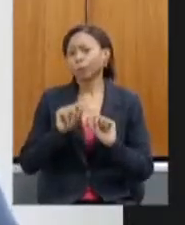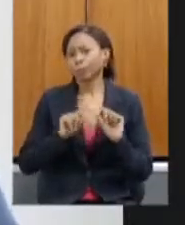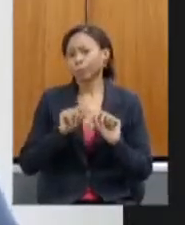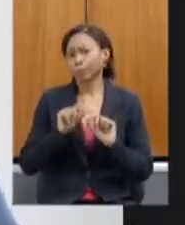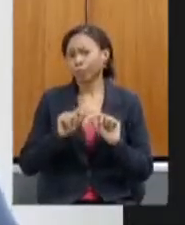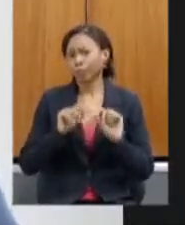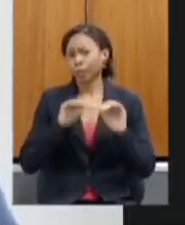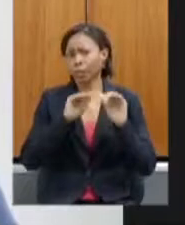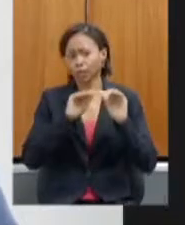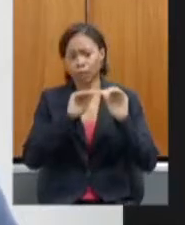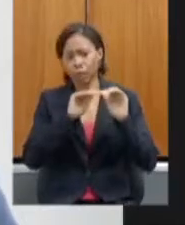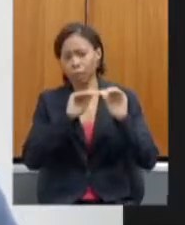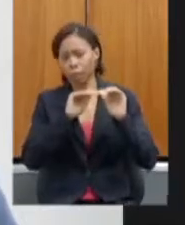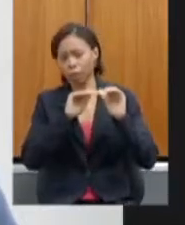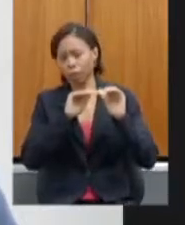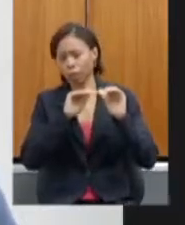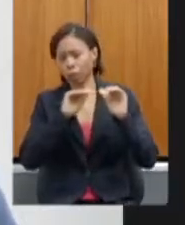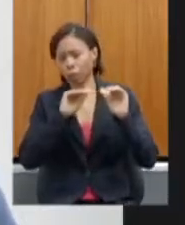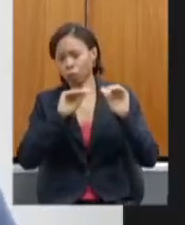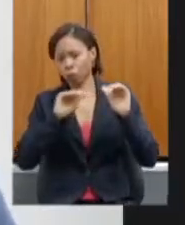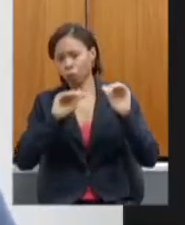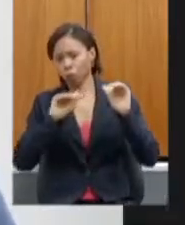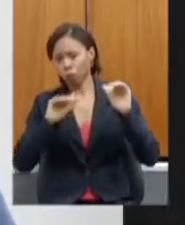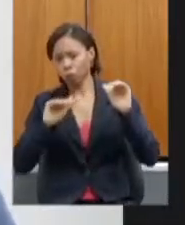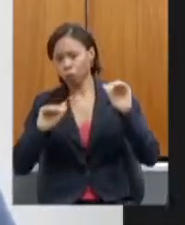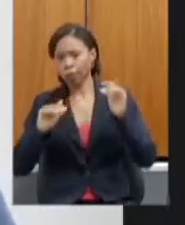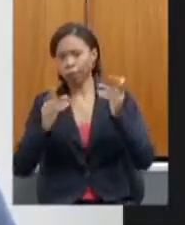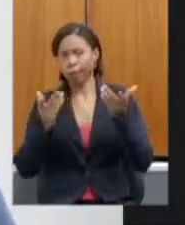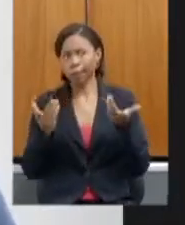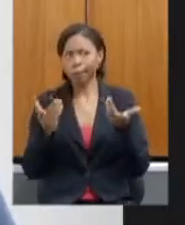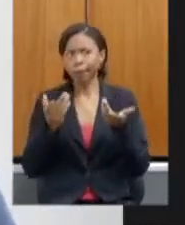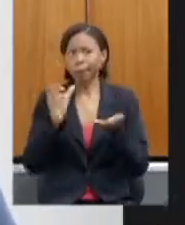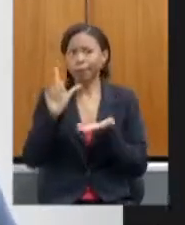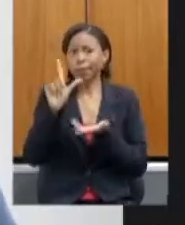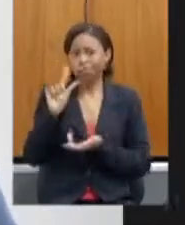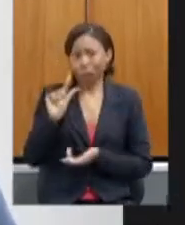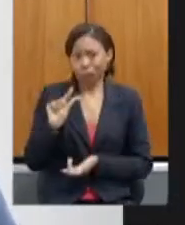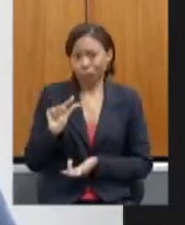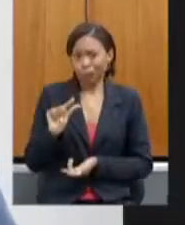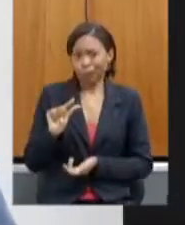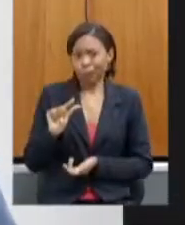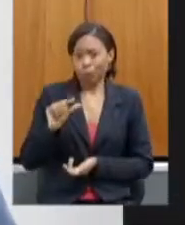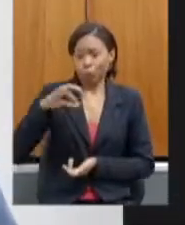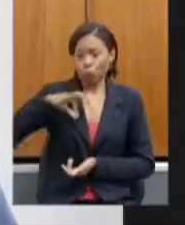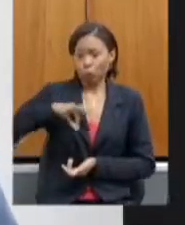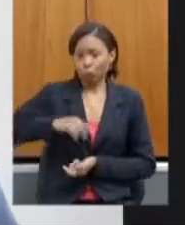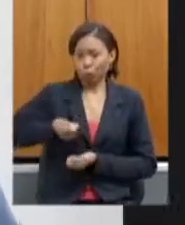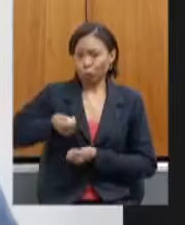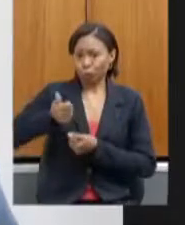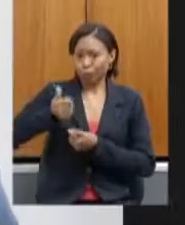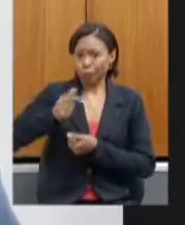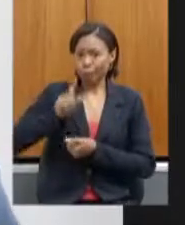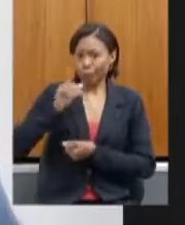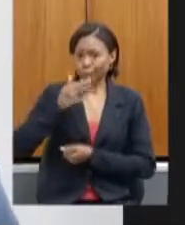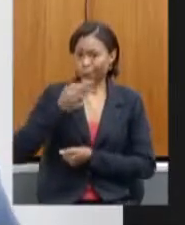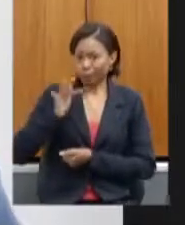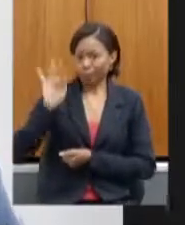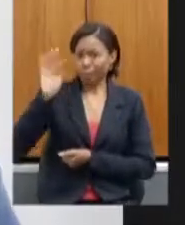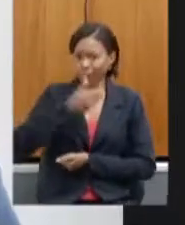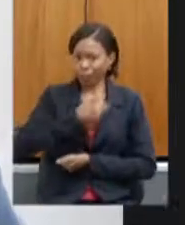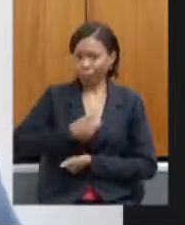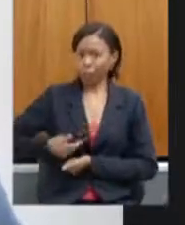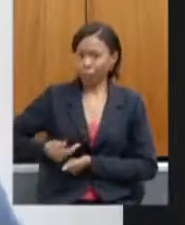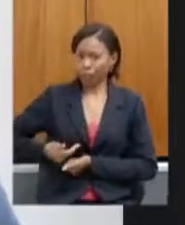a redução do valor do auxílio emergencial federal pela metade, já está ampliando, a curva está subindo de